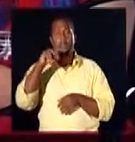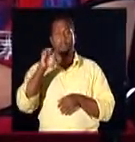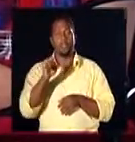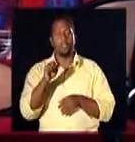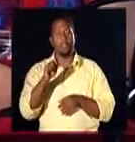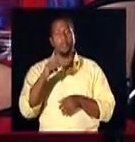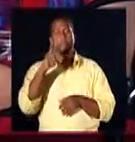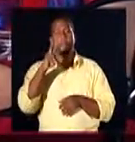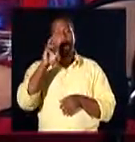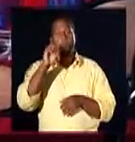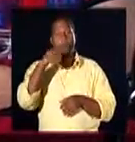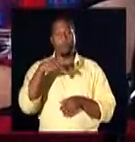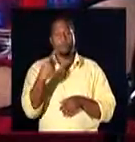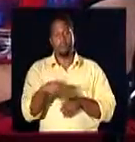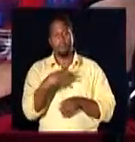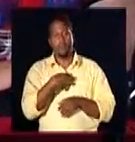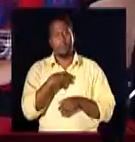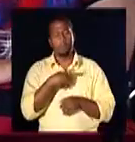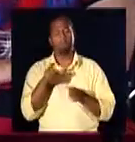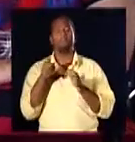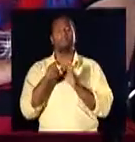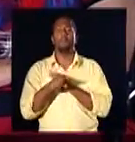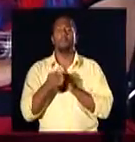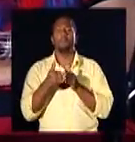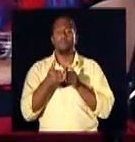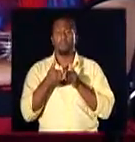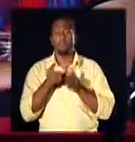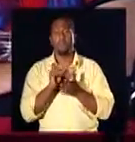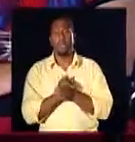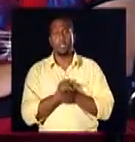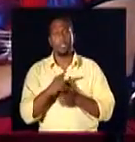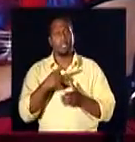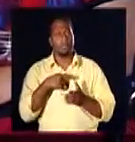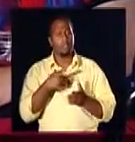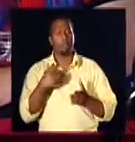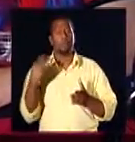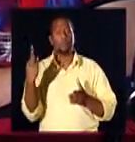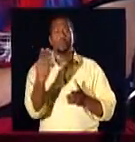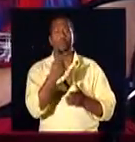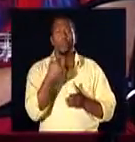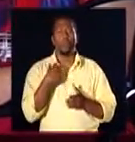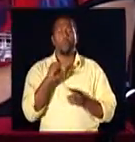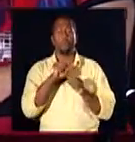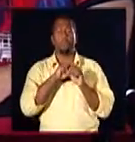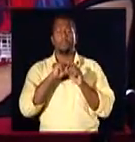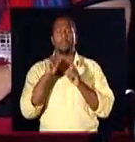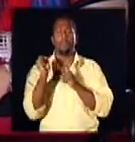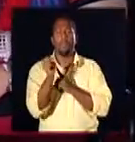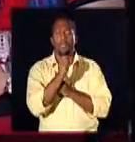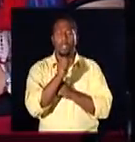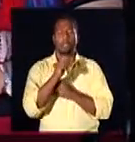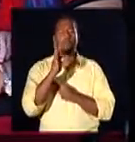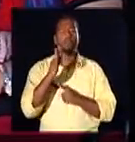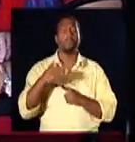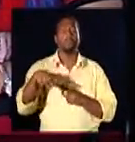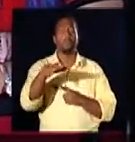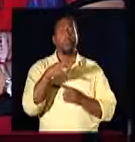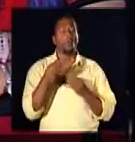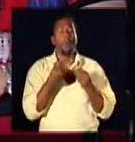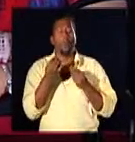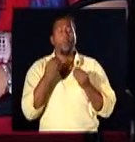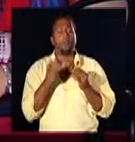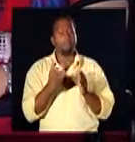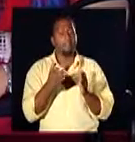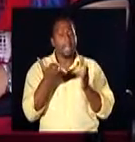bem-vinda ao nosso estúdio. Obrigada. Doutora Cristiana, há uma preocupação muito grande da sociedade como um todo, da população em geral, em como fazer